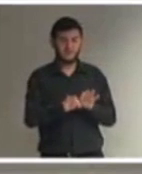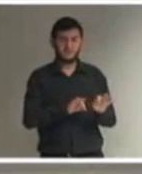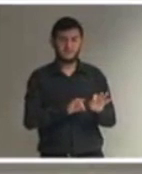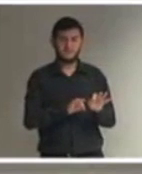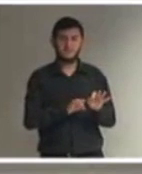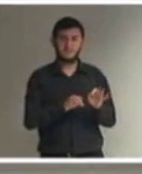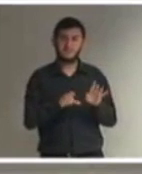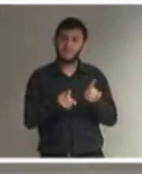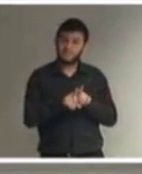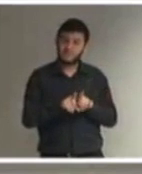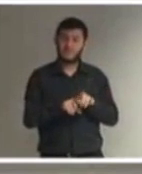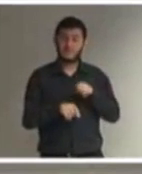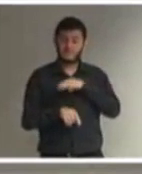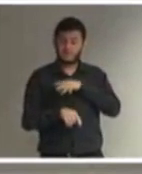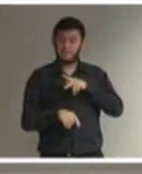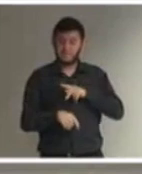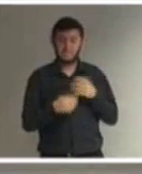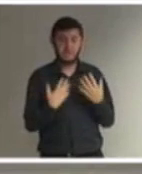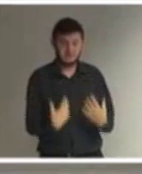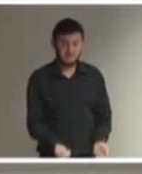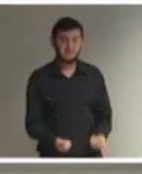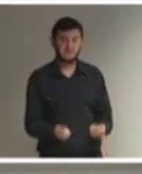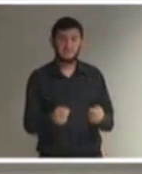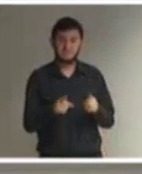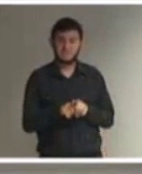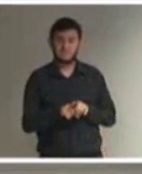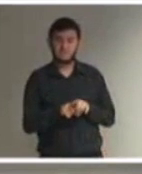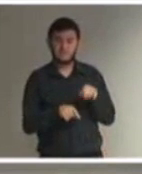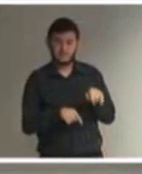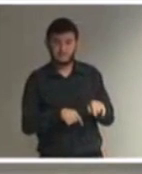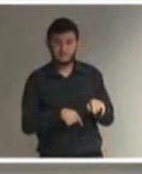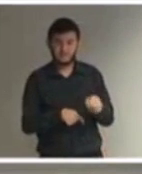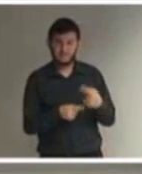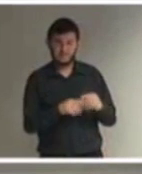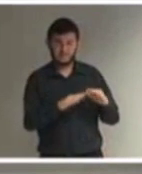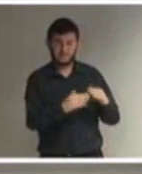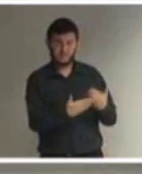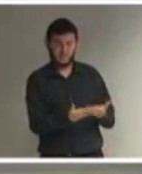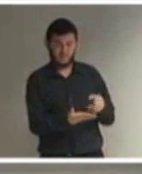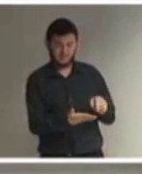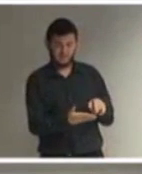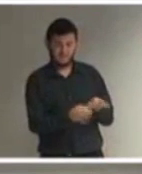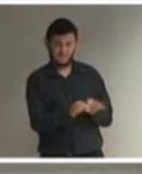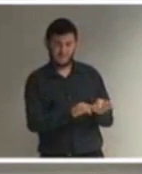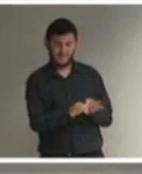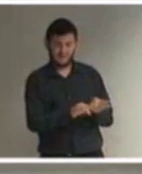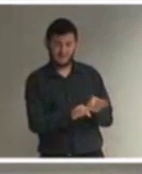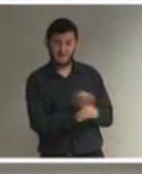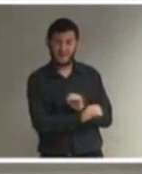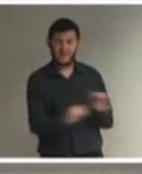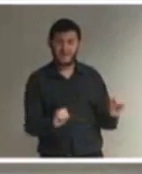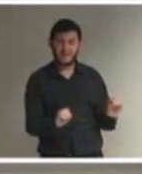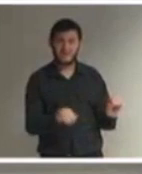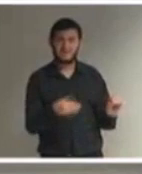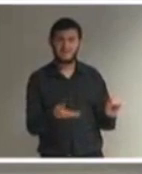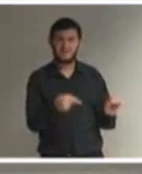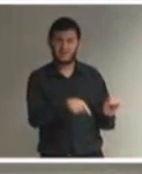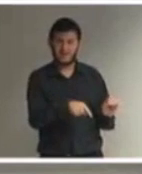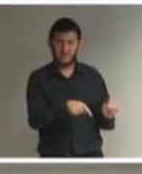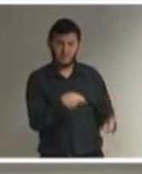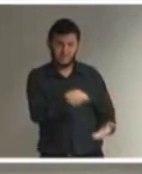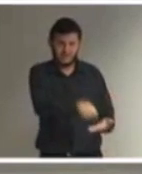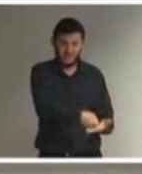aceita por membros do Ministério Público, no sentido de que, se a escola não estava preparada, então ela não era obrigada a receber essa